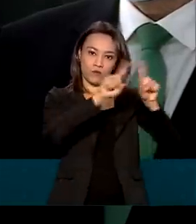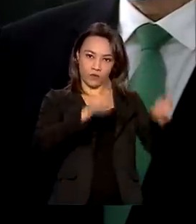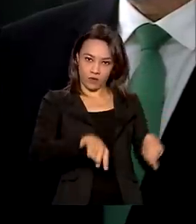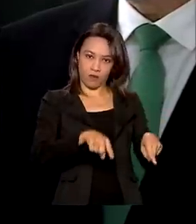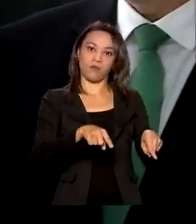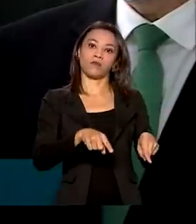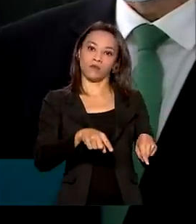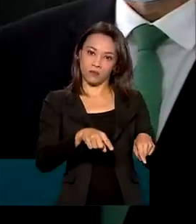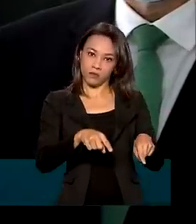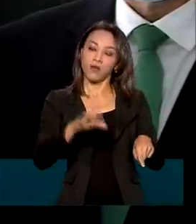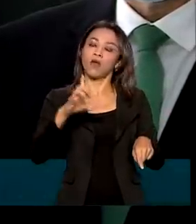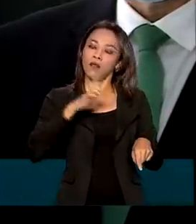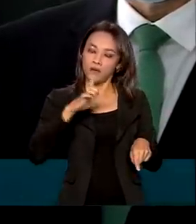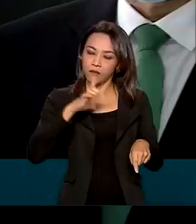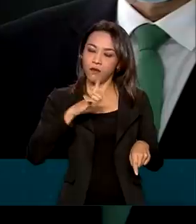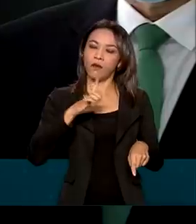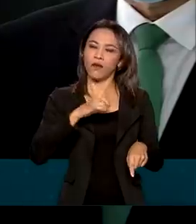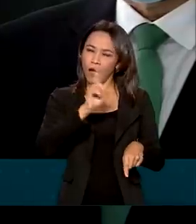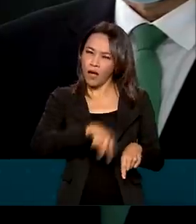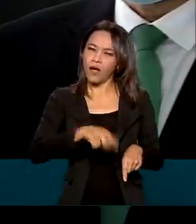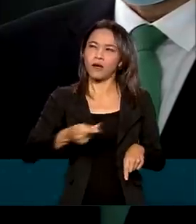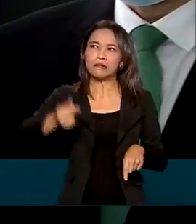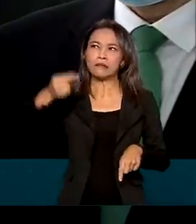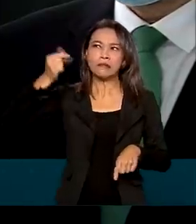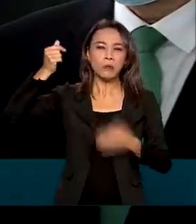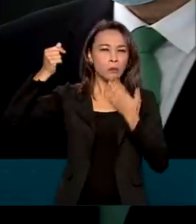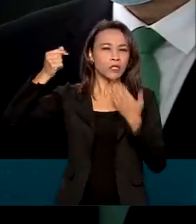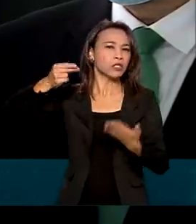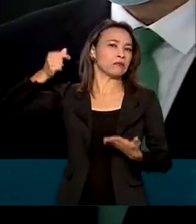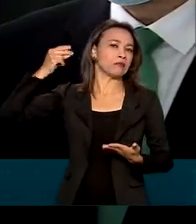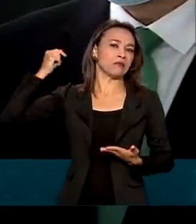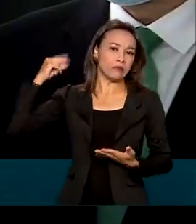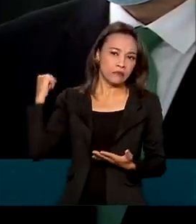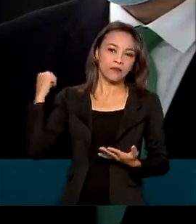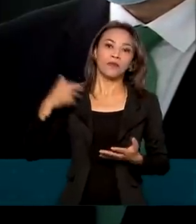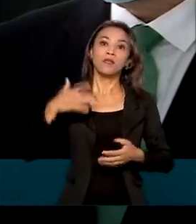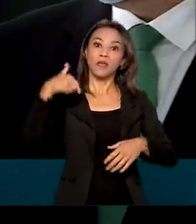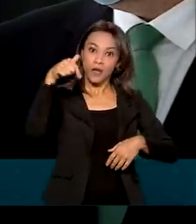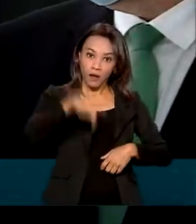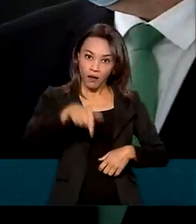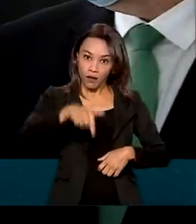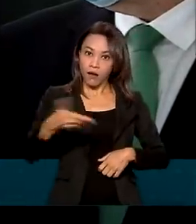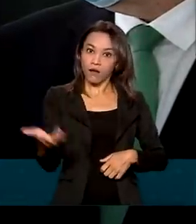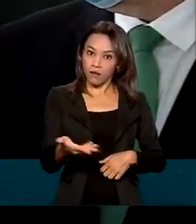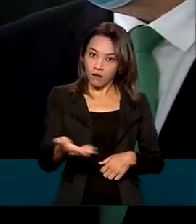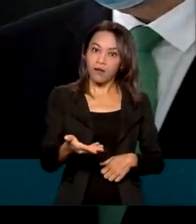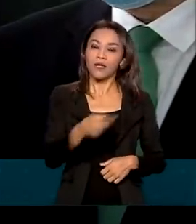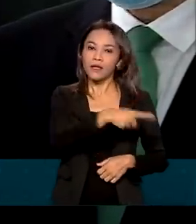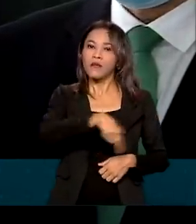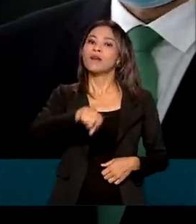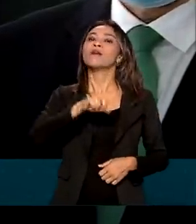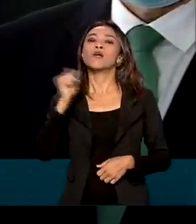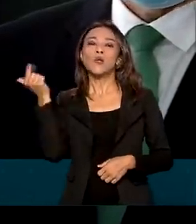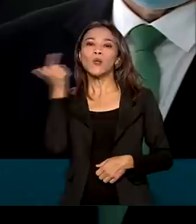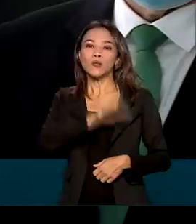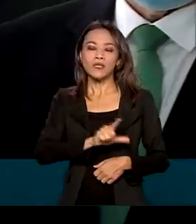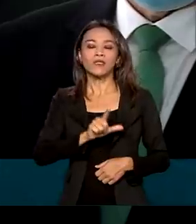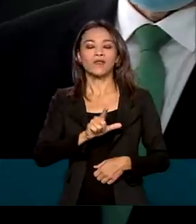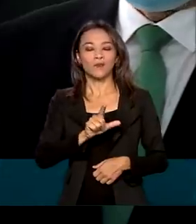esse momento, era uma demanda antiga e que nesse momento ela conseguiu ser